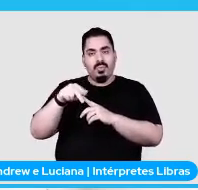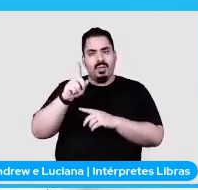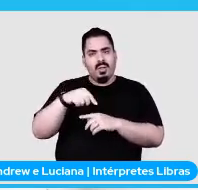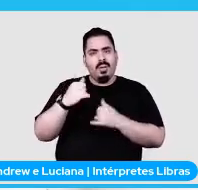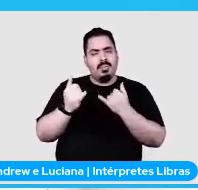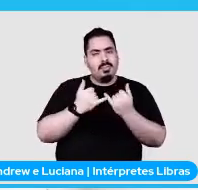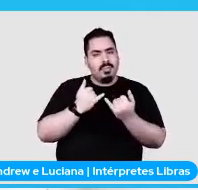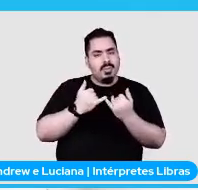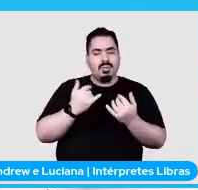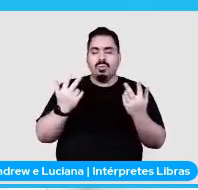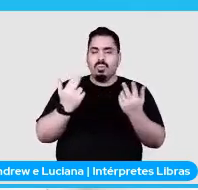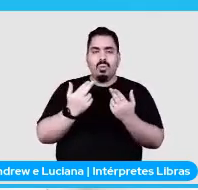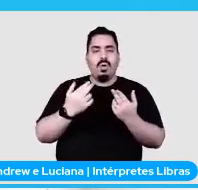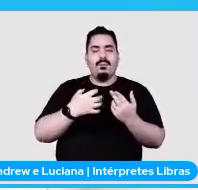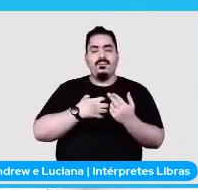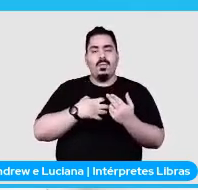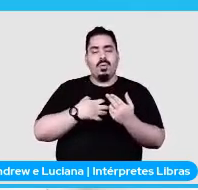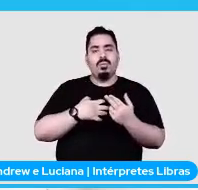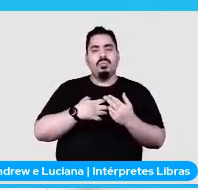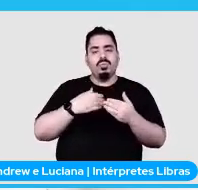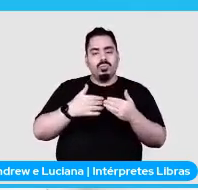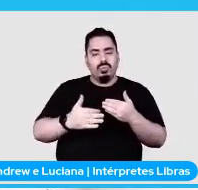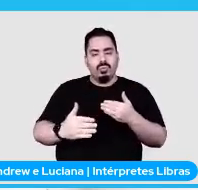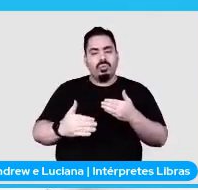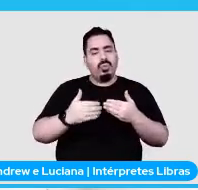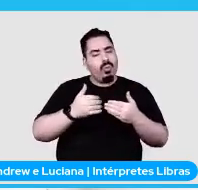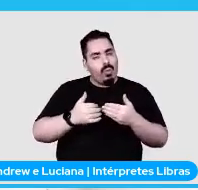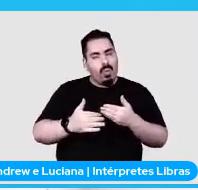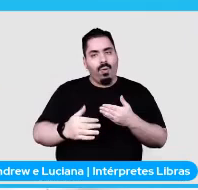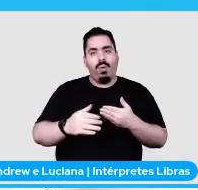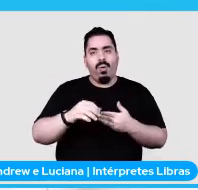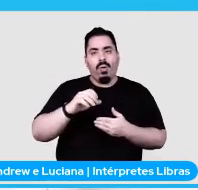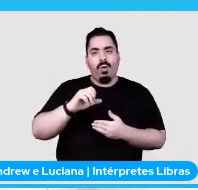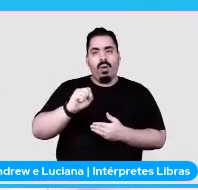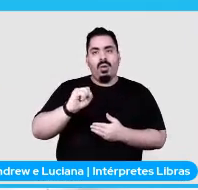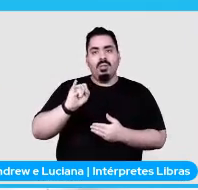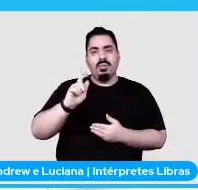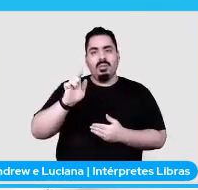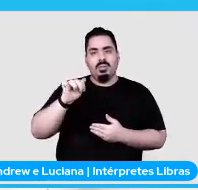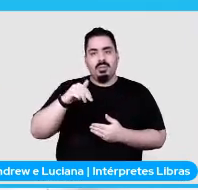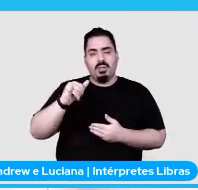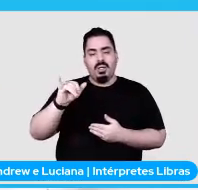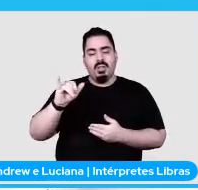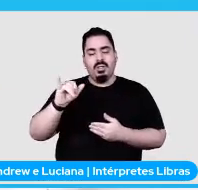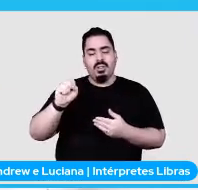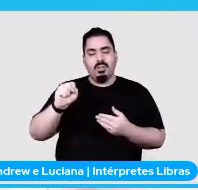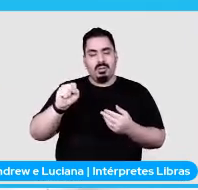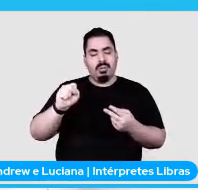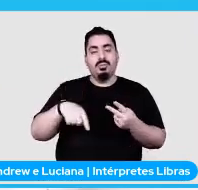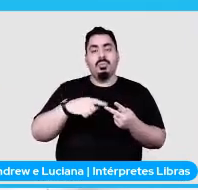expliquei de signals e obedecer a ordem das coisas basicamente.